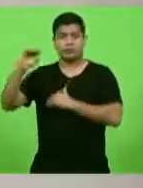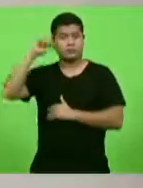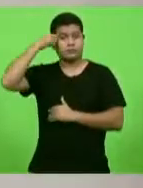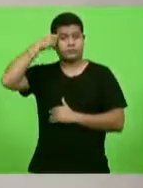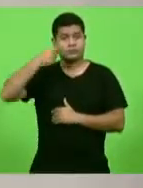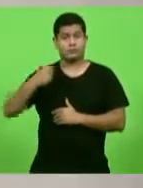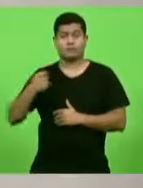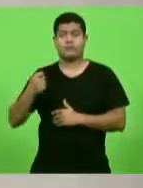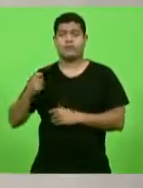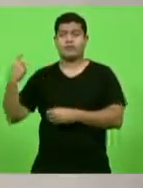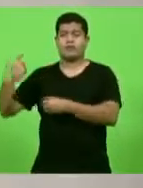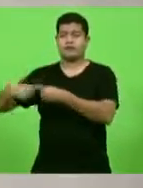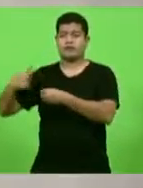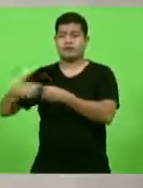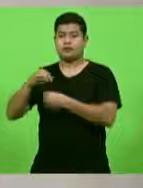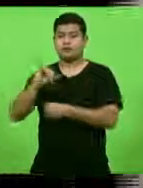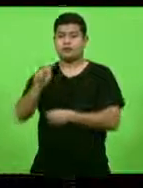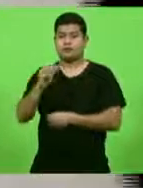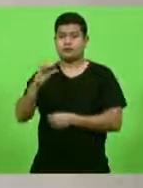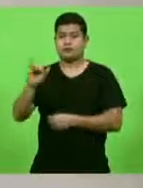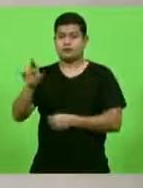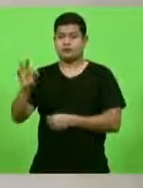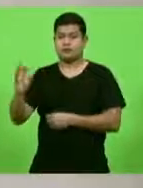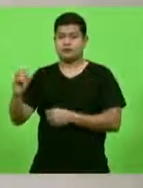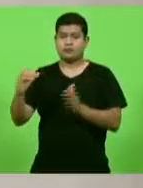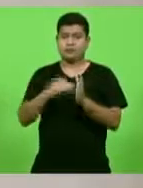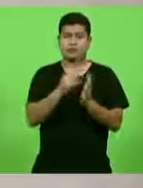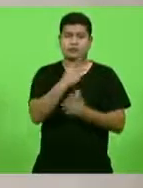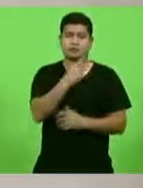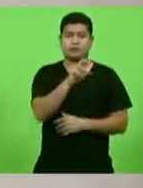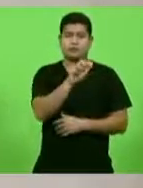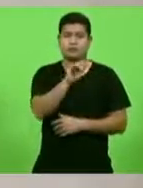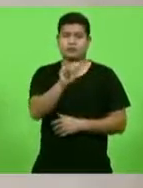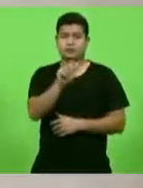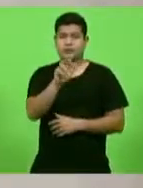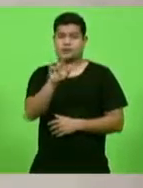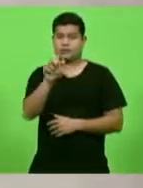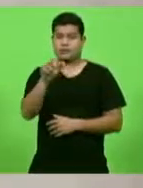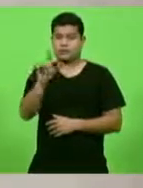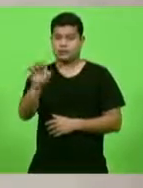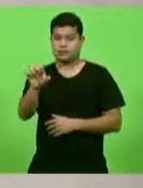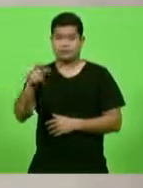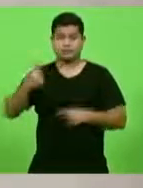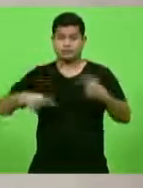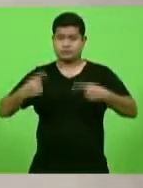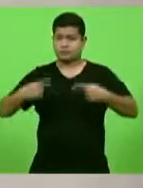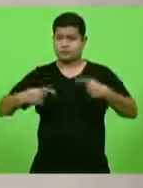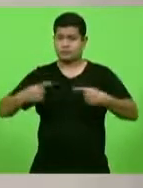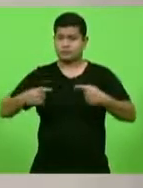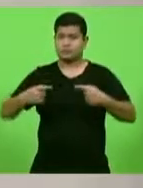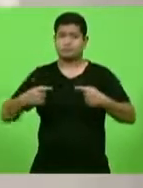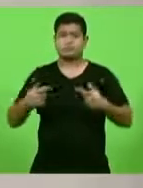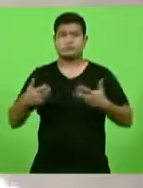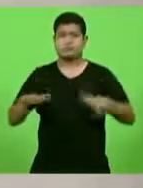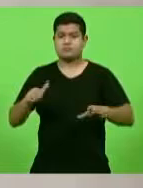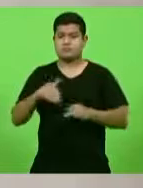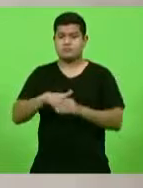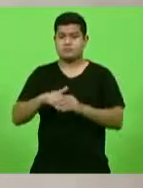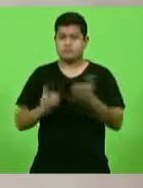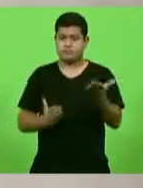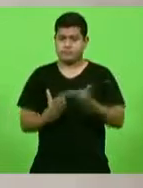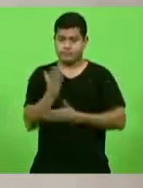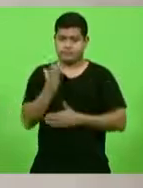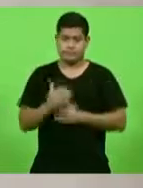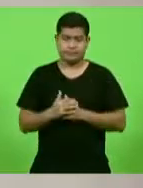Jacinto Machado e Praia Grande. Em discussão. em votação. Aprovado.